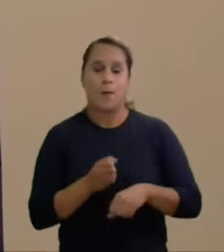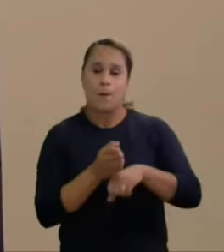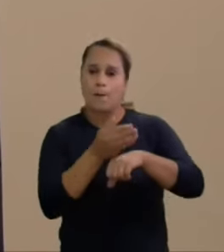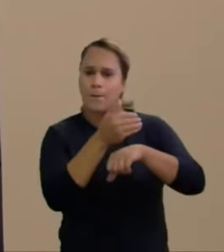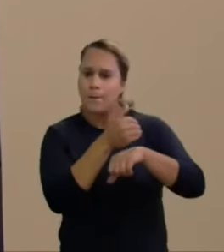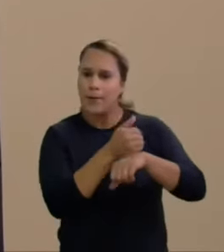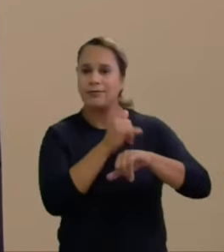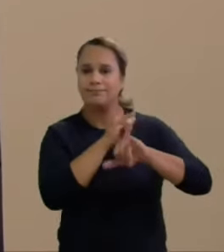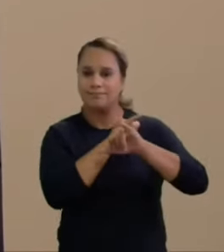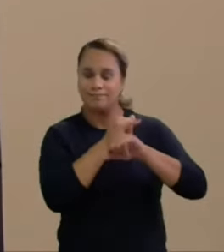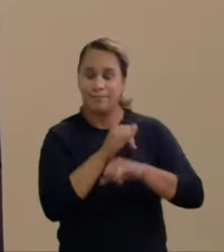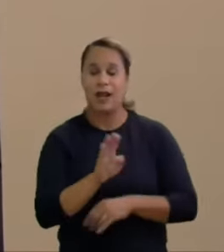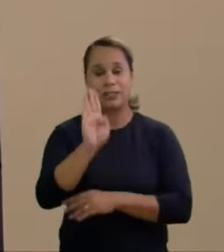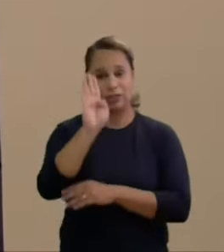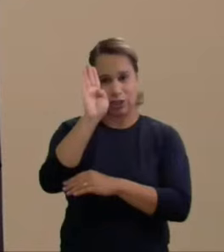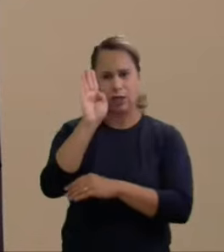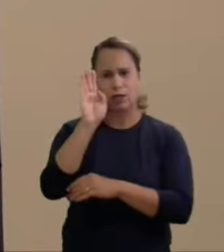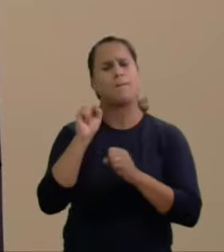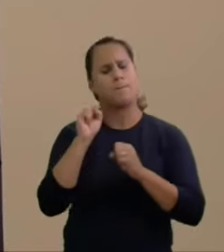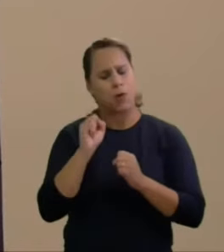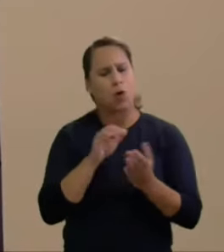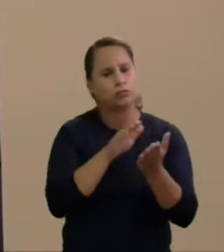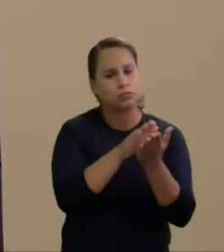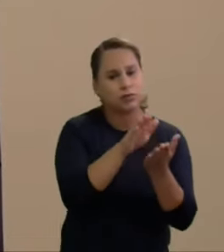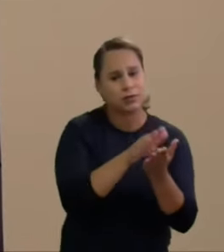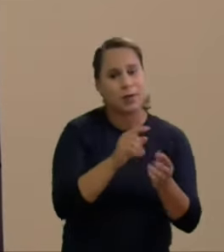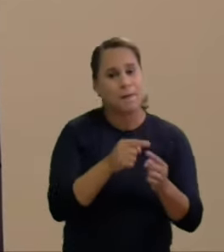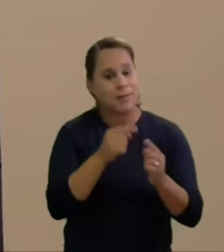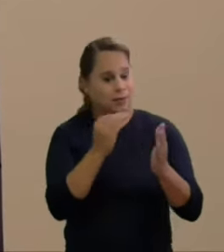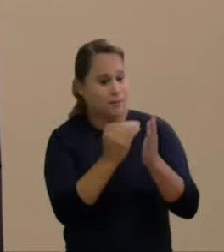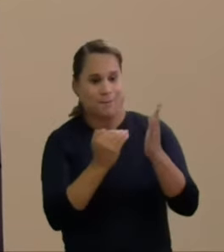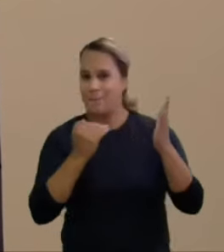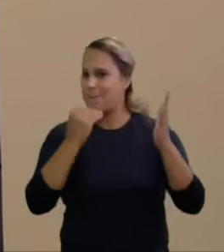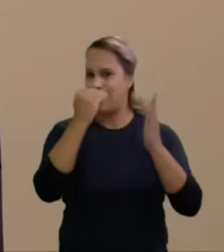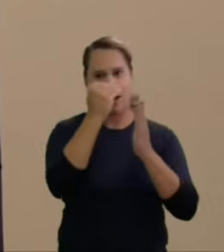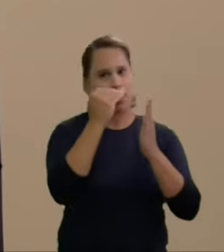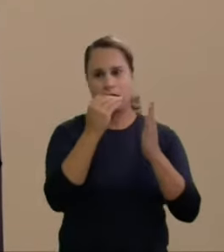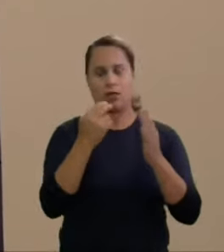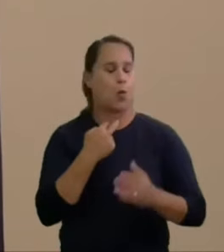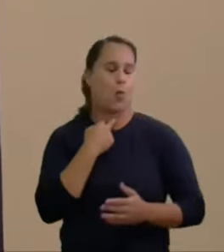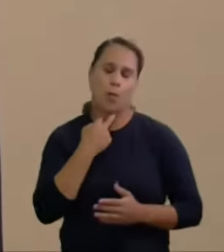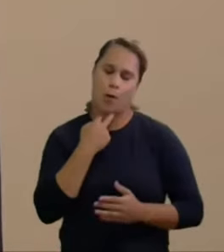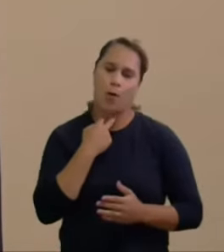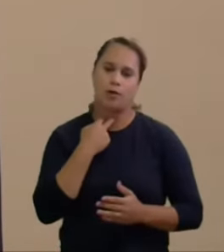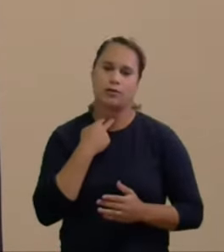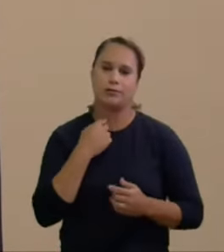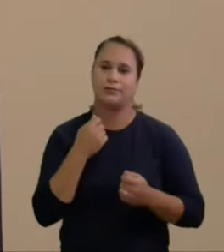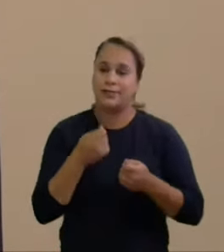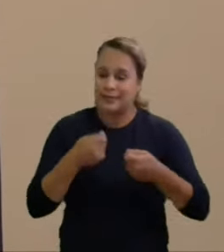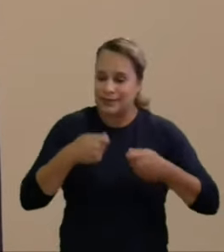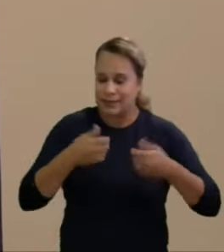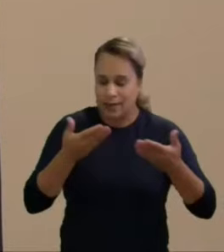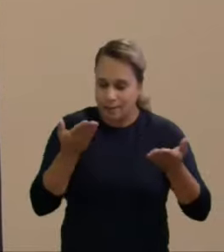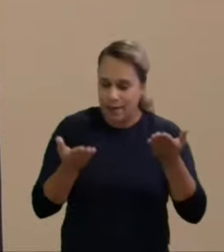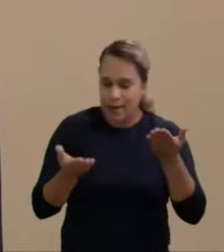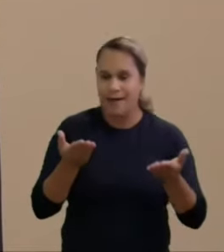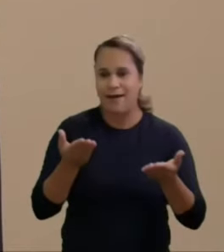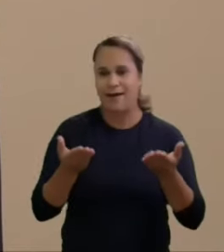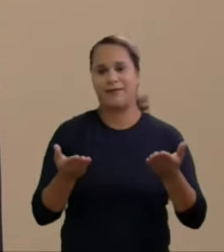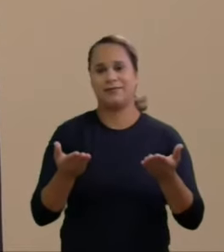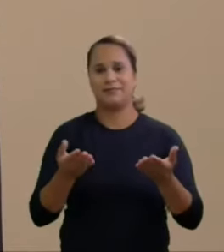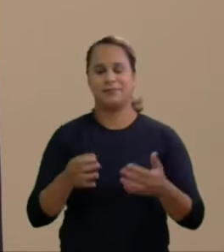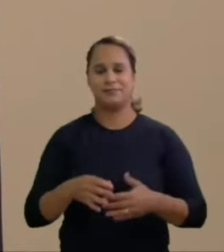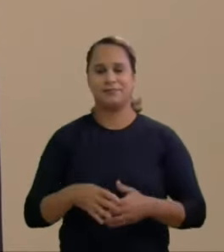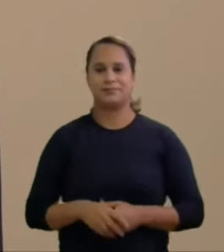pode gastar, bem acima da média dos demais para não desequilibrar o pleito, retirando as chances dos menos aquinhoados,